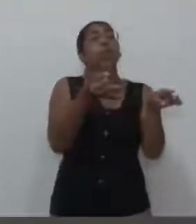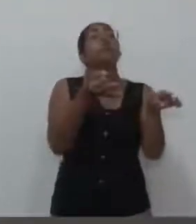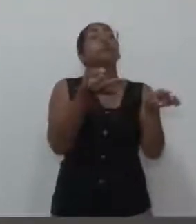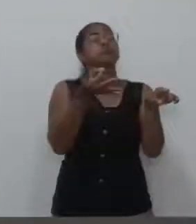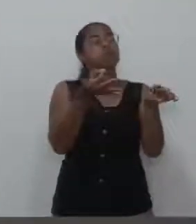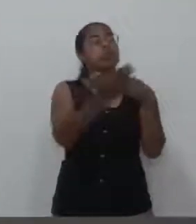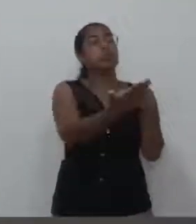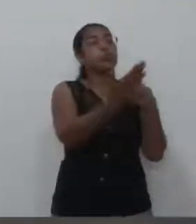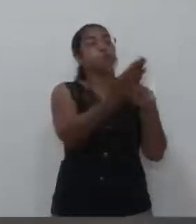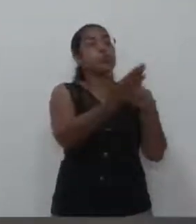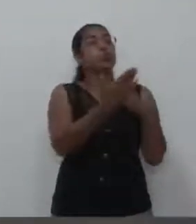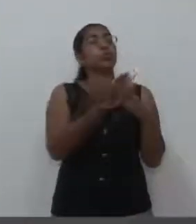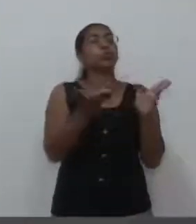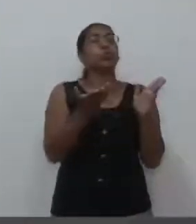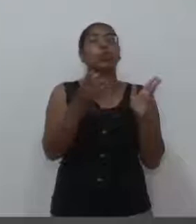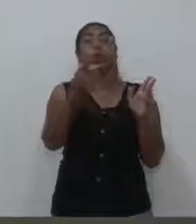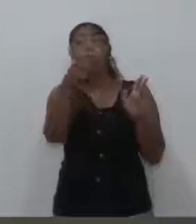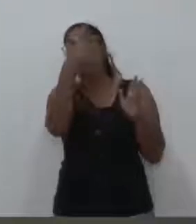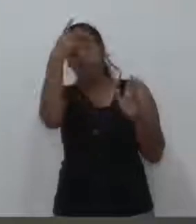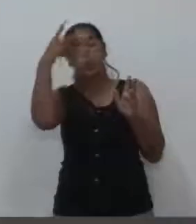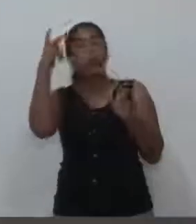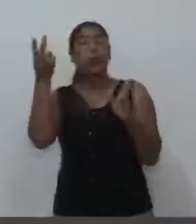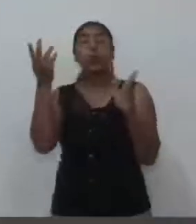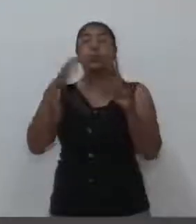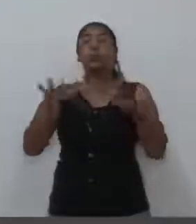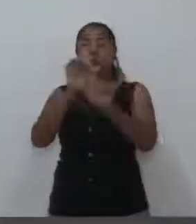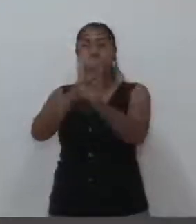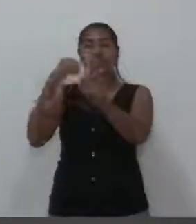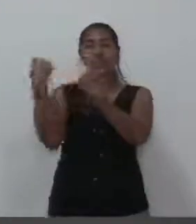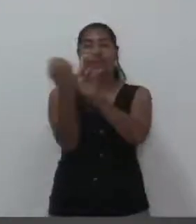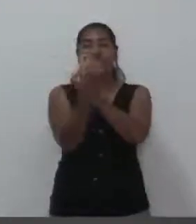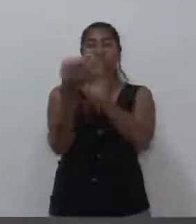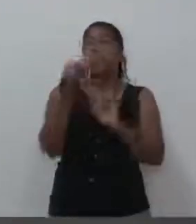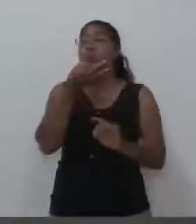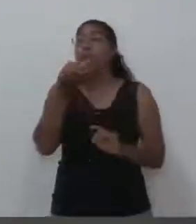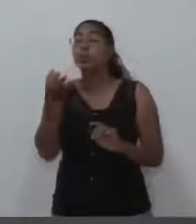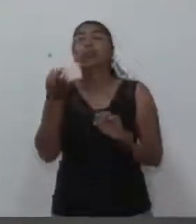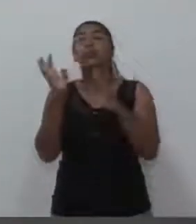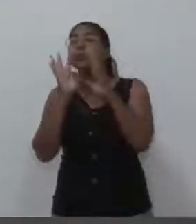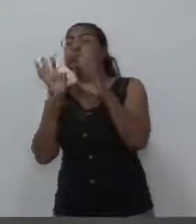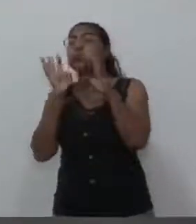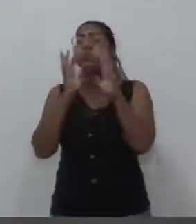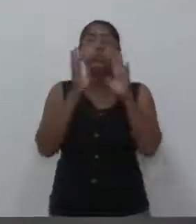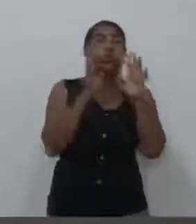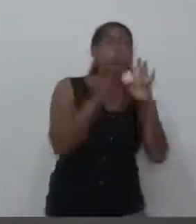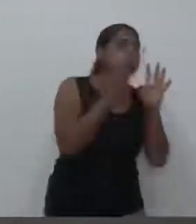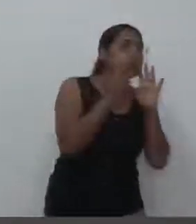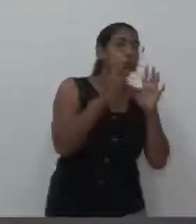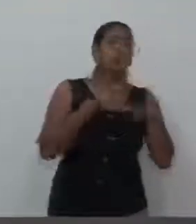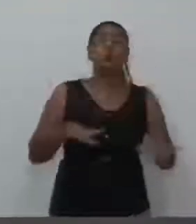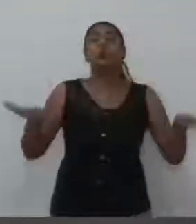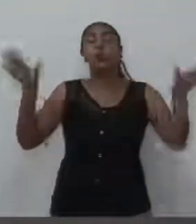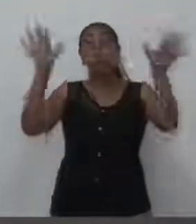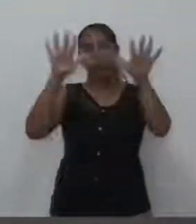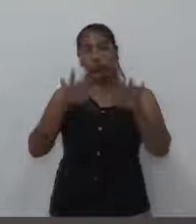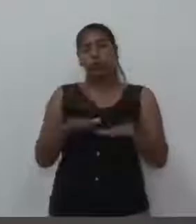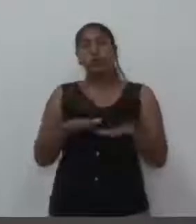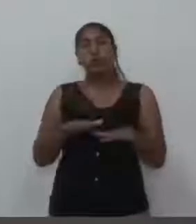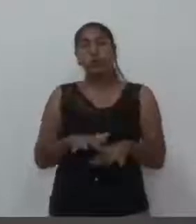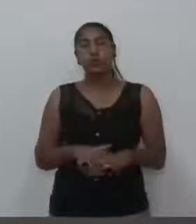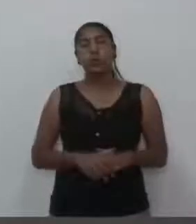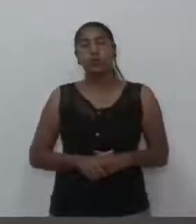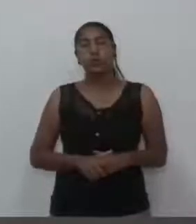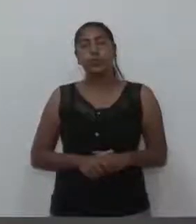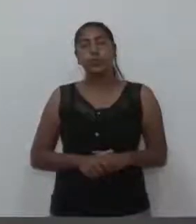puderam contribuir bastante com a discussão desses projetos, assim como outros moradores, que